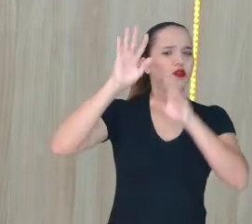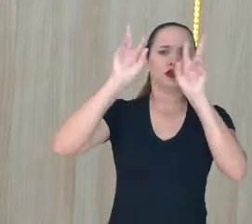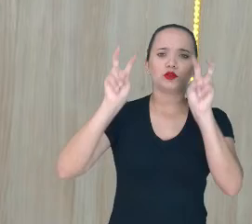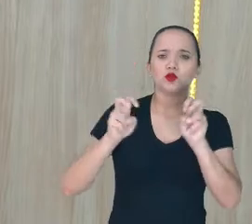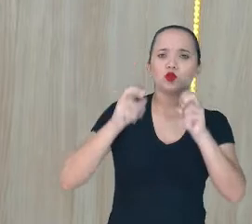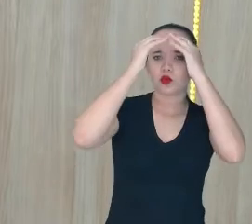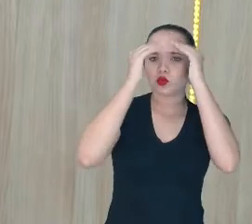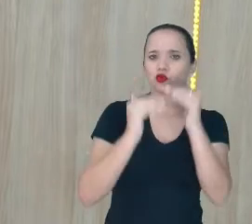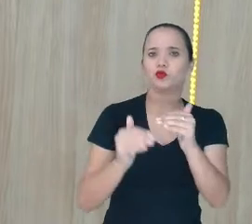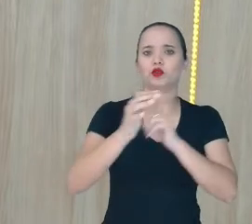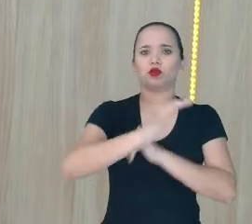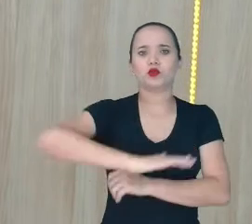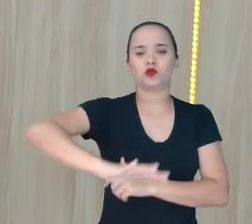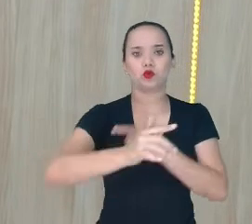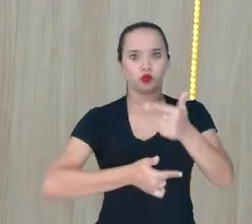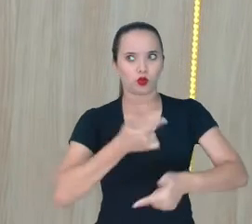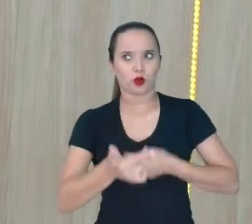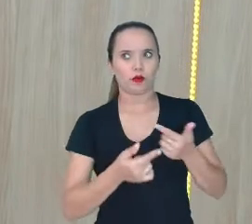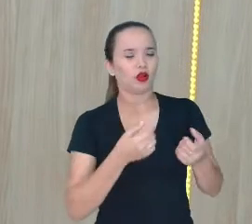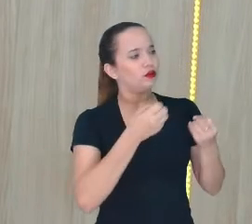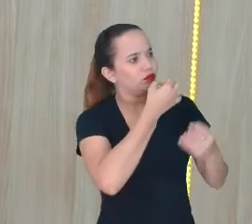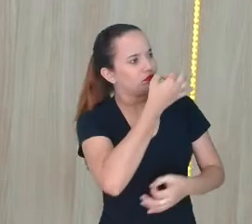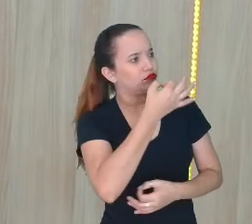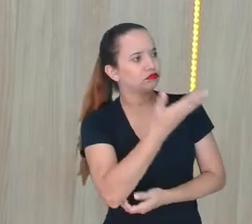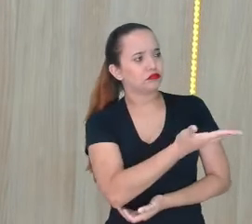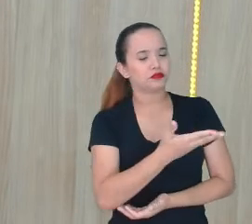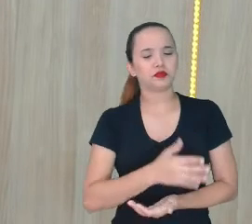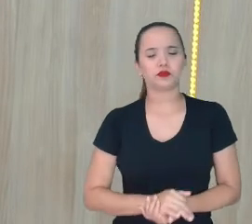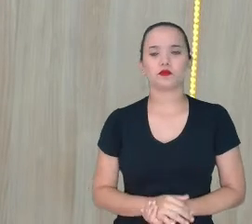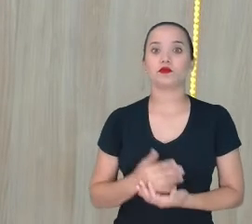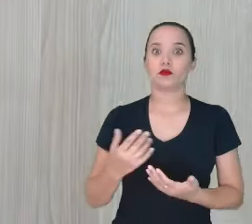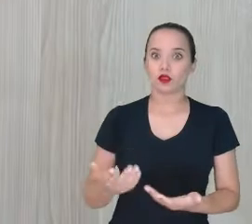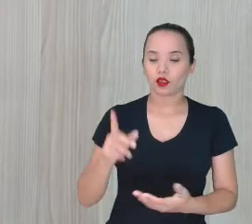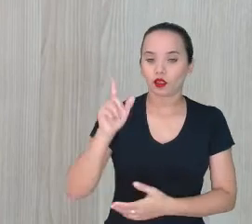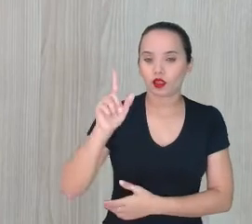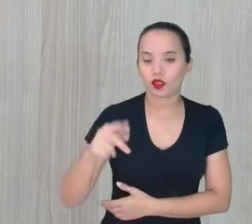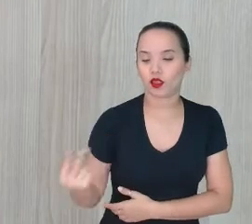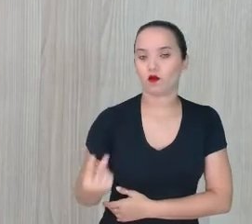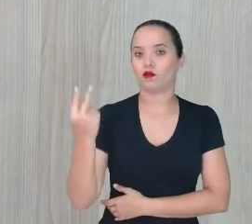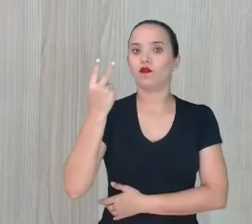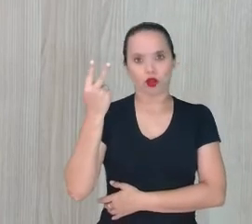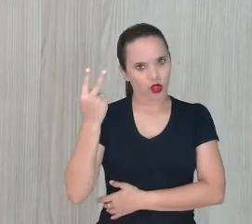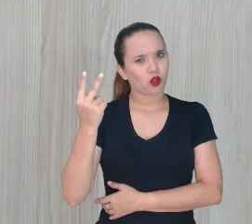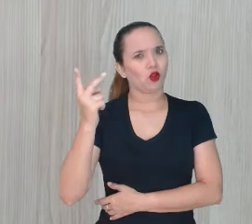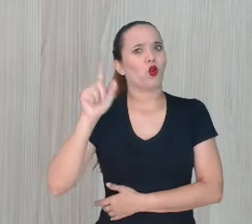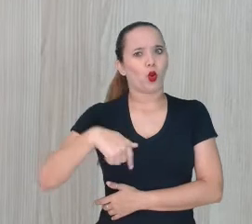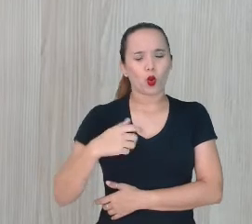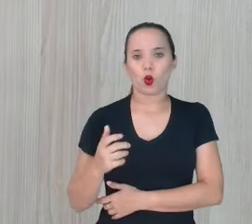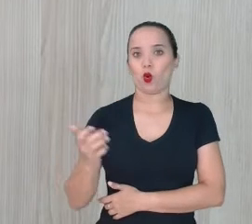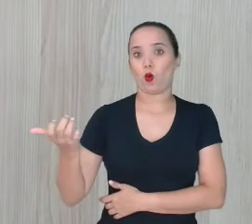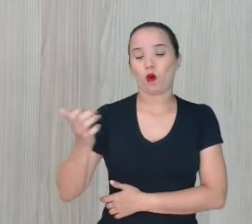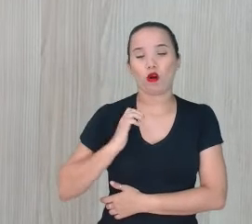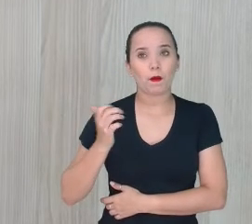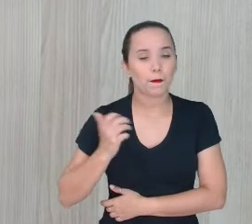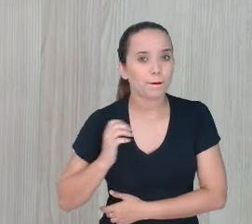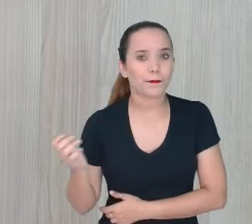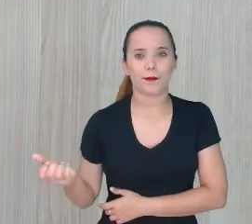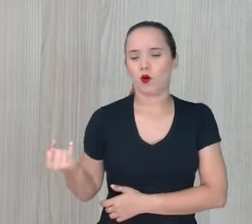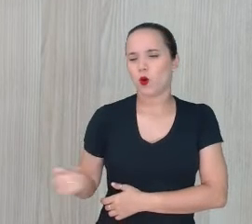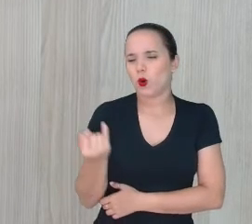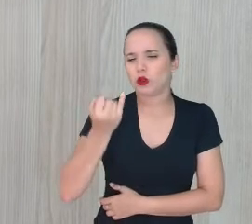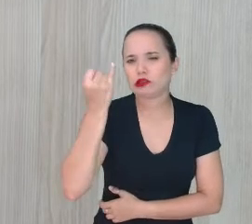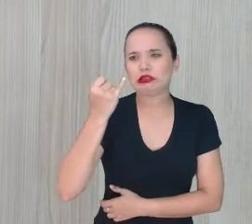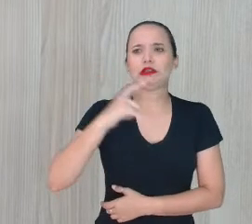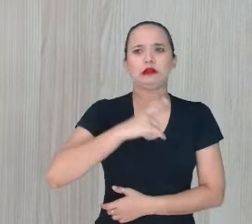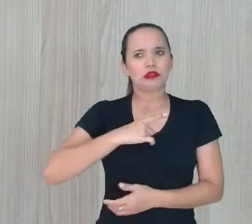trabalho Diga professora É um valor Tão importante Tão caro Para a gente Para a